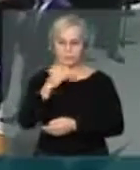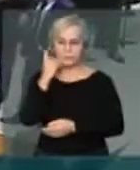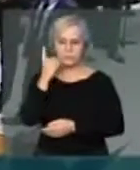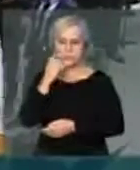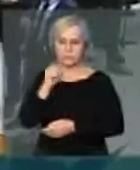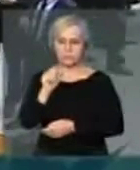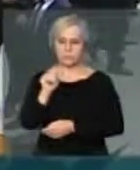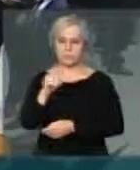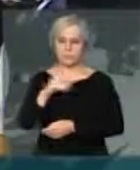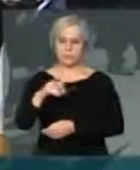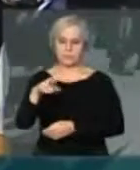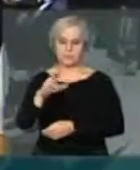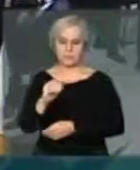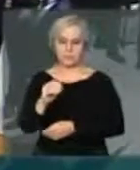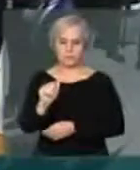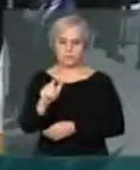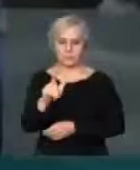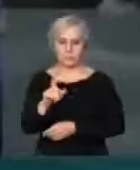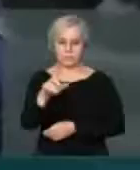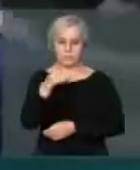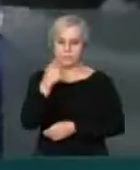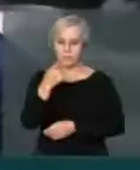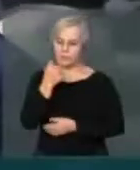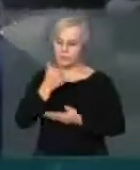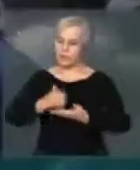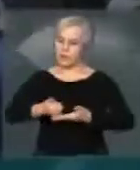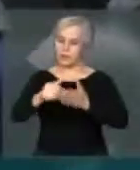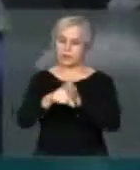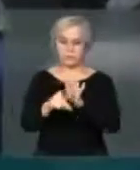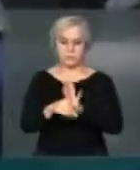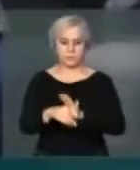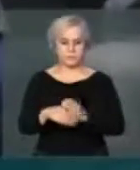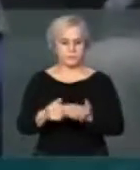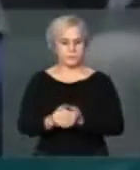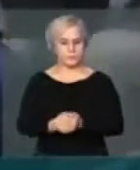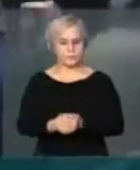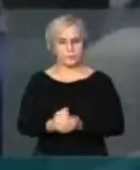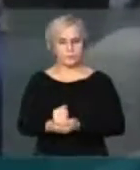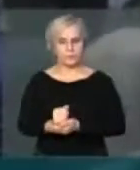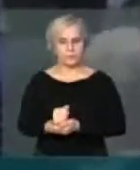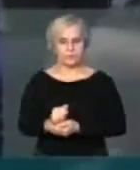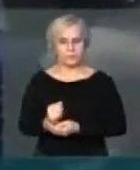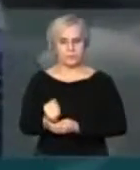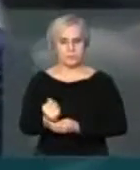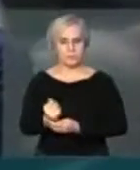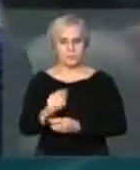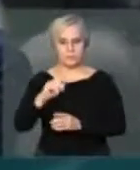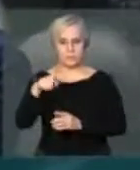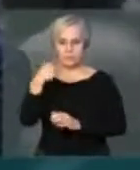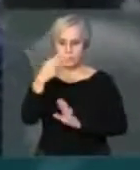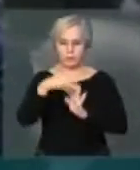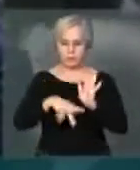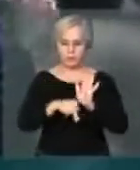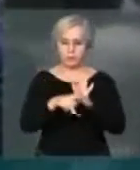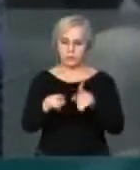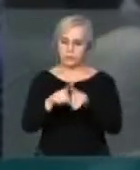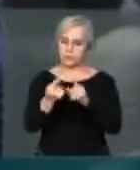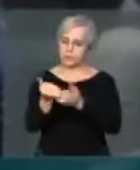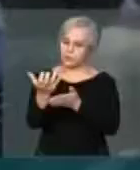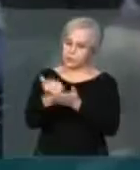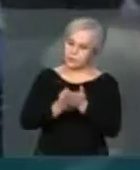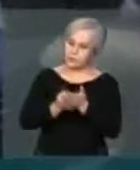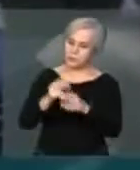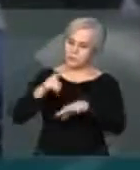PPS, fala favoravelmente ao destaque. Contra a próxima medida provisória que retira dinheiro, inclusive, das viúvas,